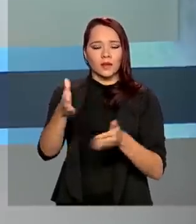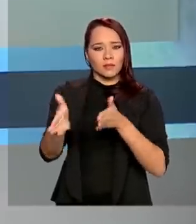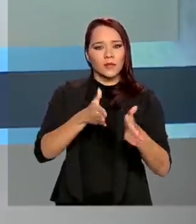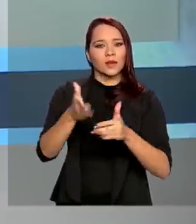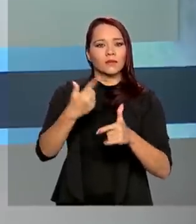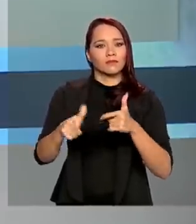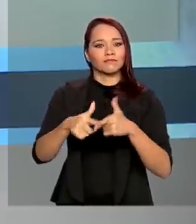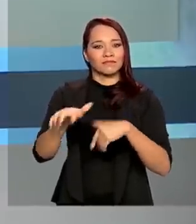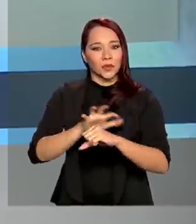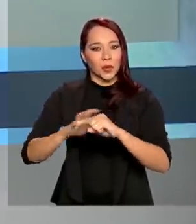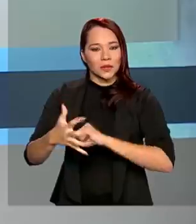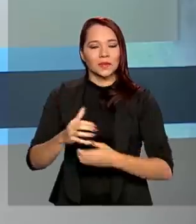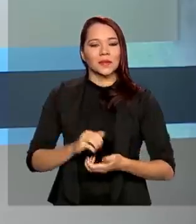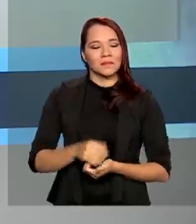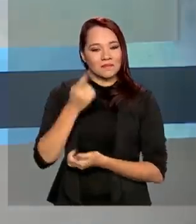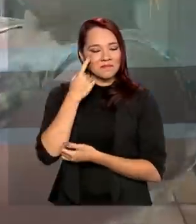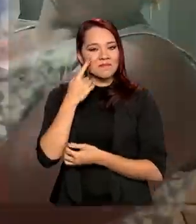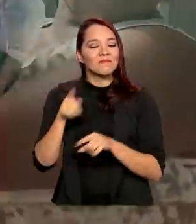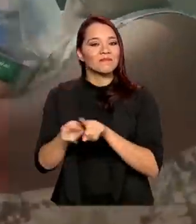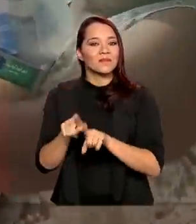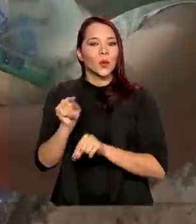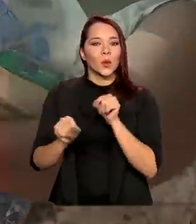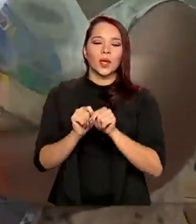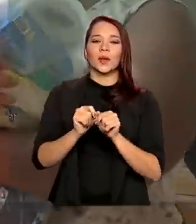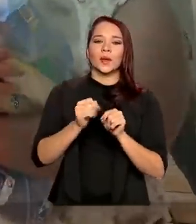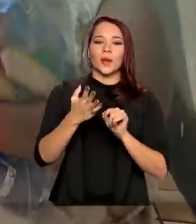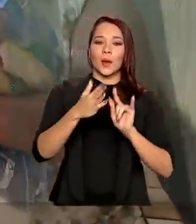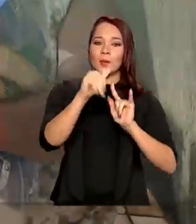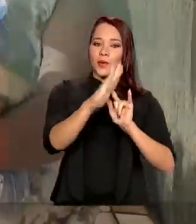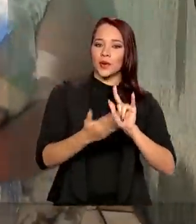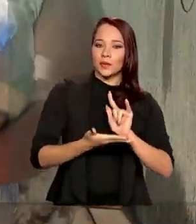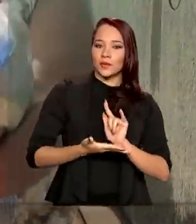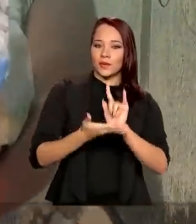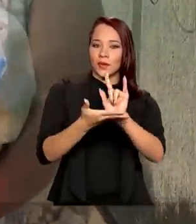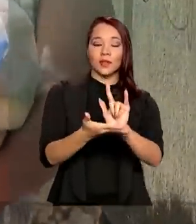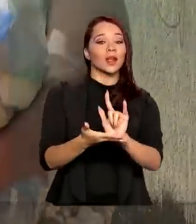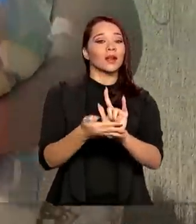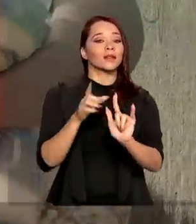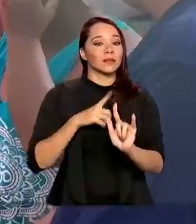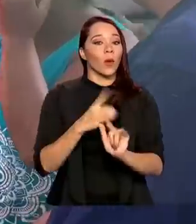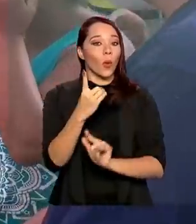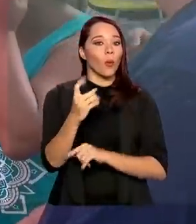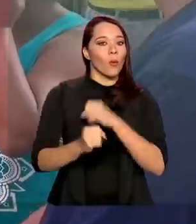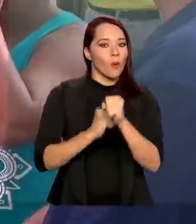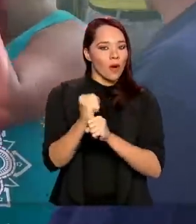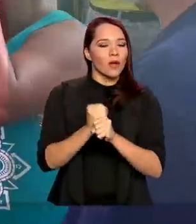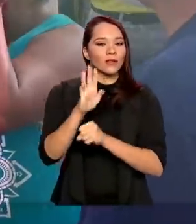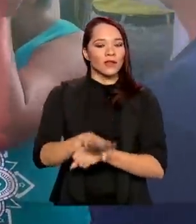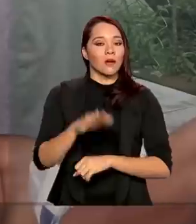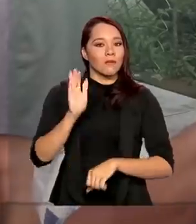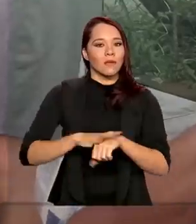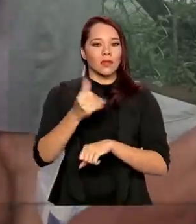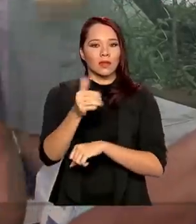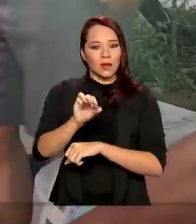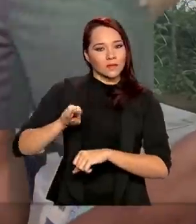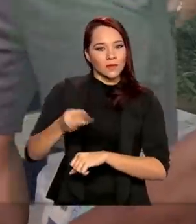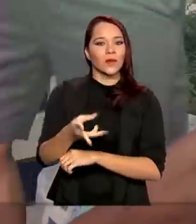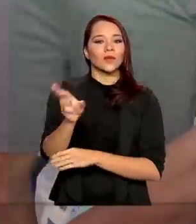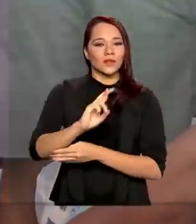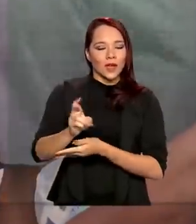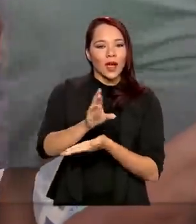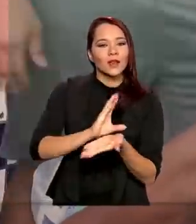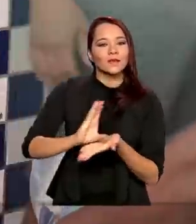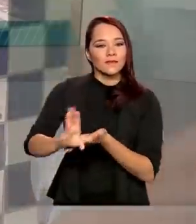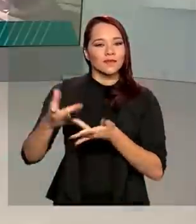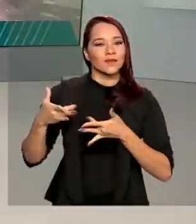coronavírus. E veja também, o programa Pátria Voluntária completa um ano com mais de 10 milhões de reais